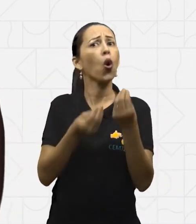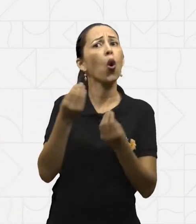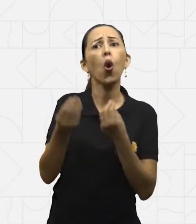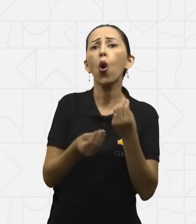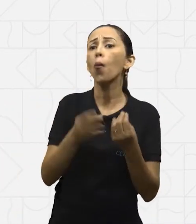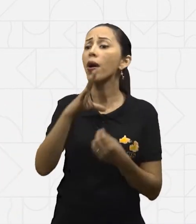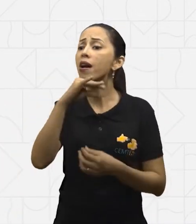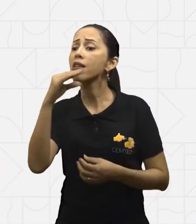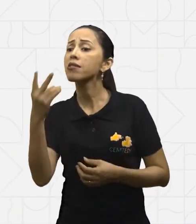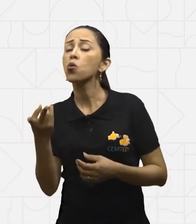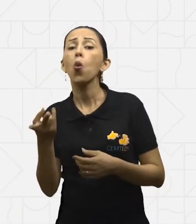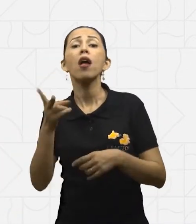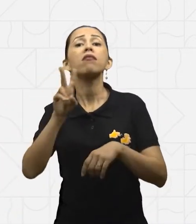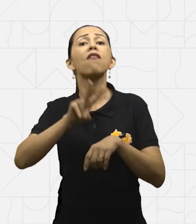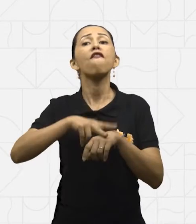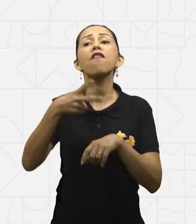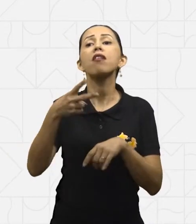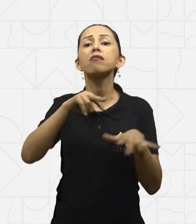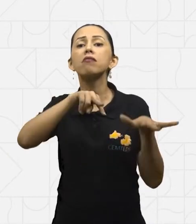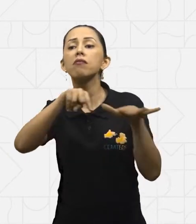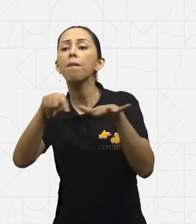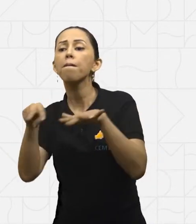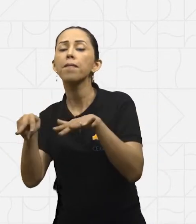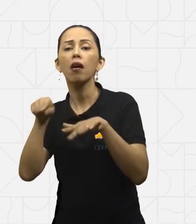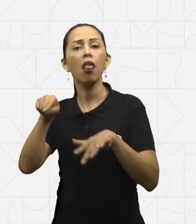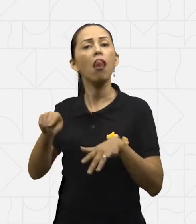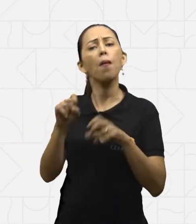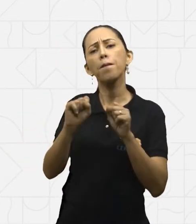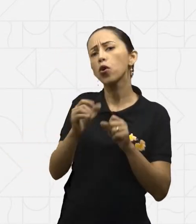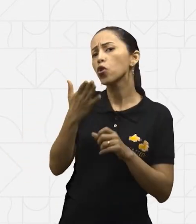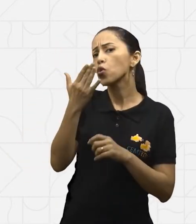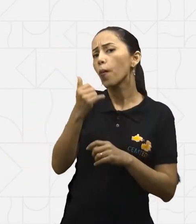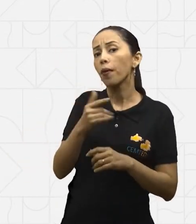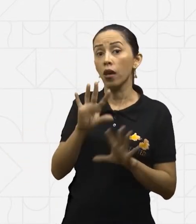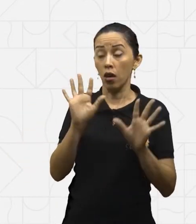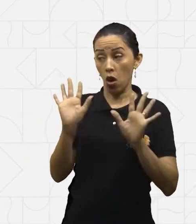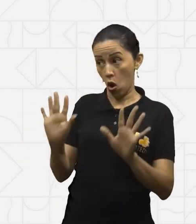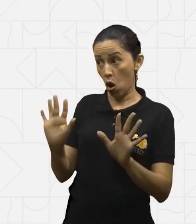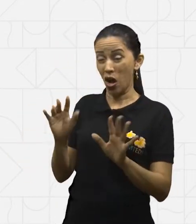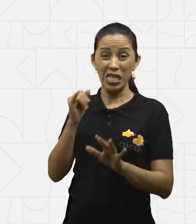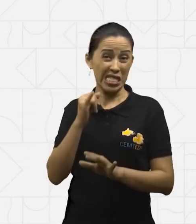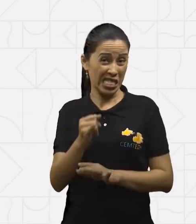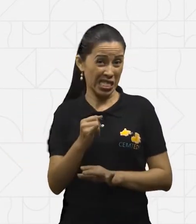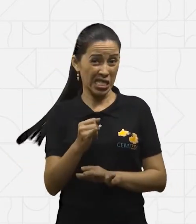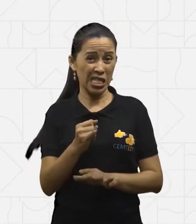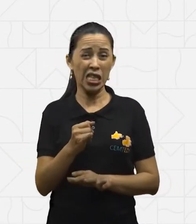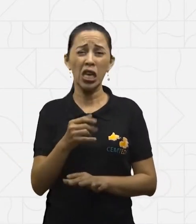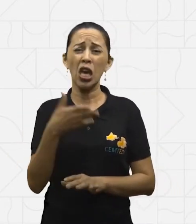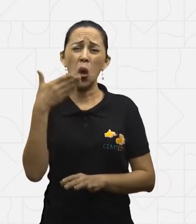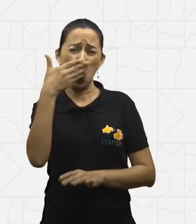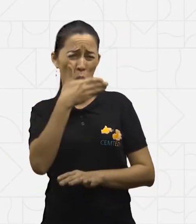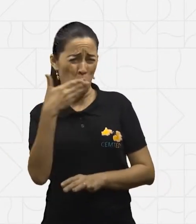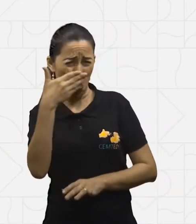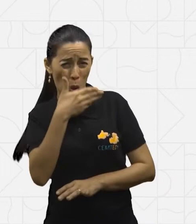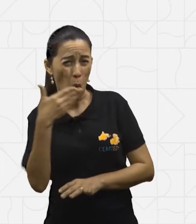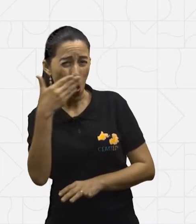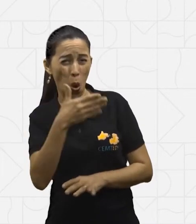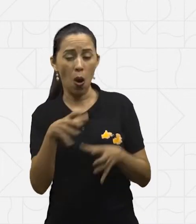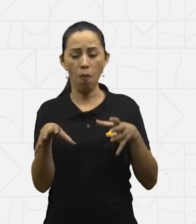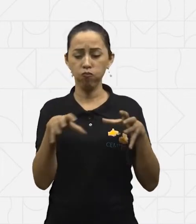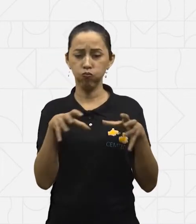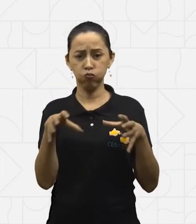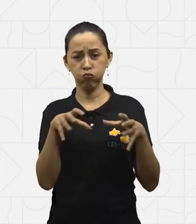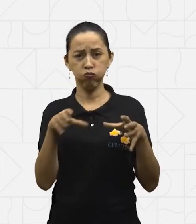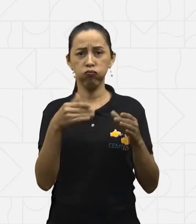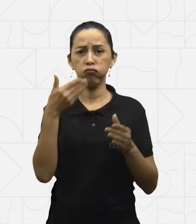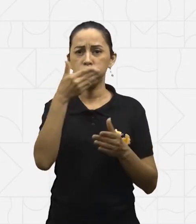comer? Se for aquelas sobremesas açucaradas, bolo, pudim, sorvete, o ideal é que